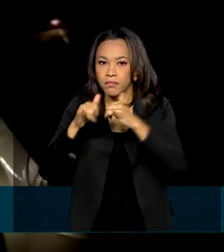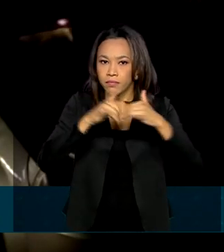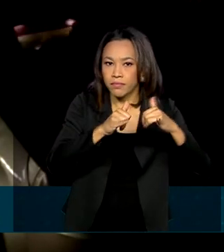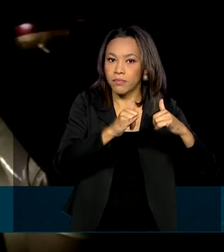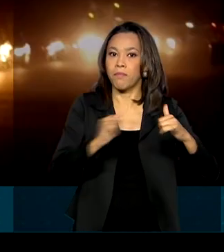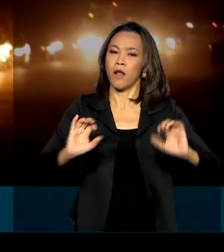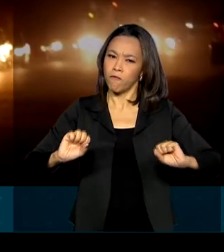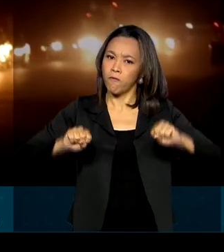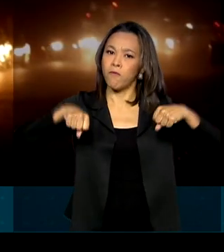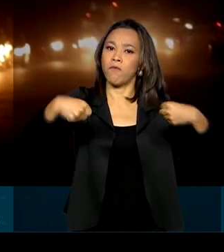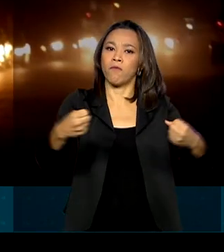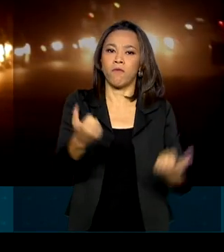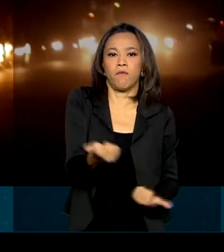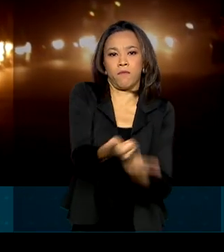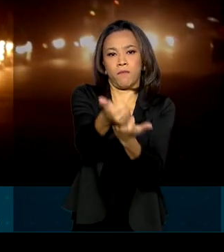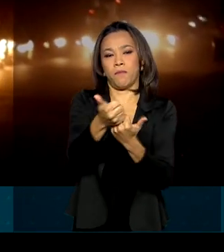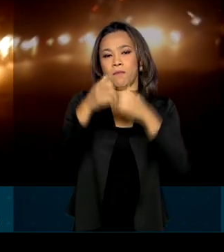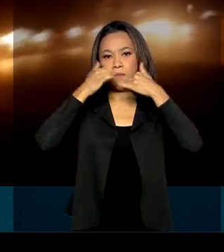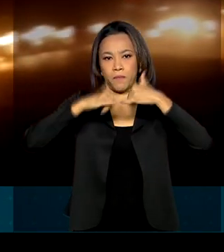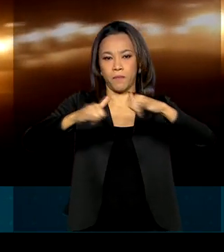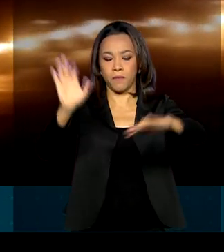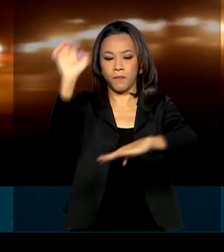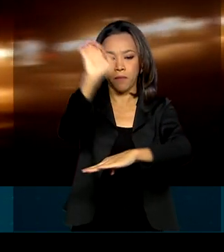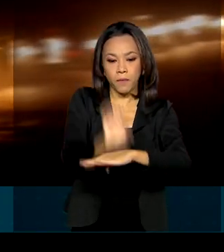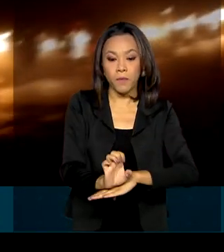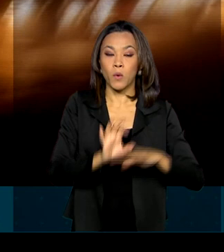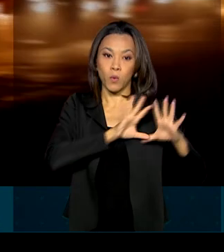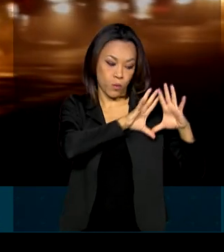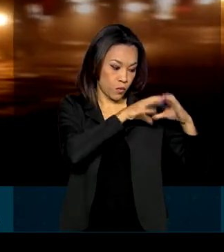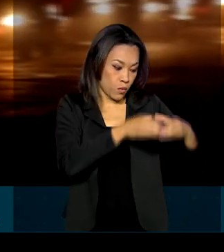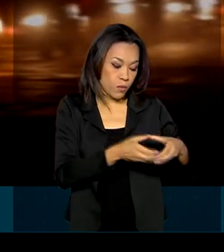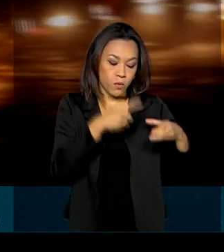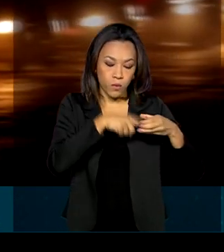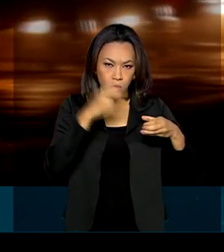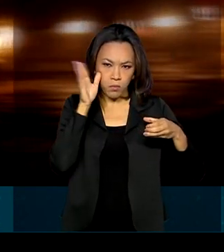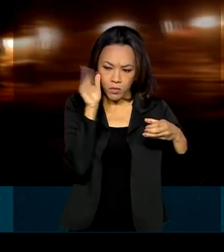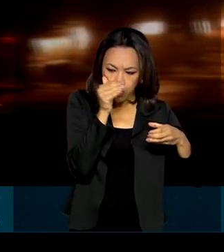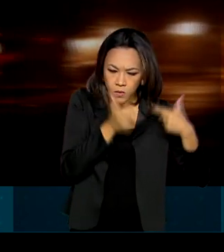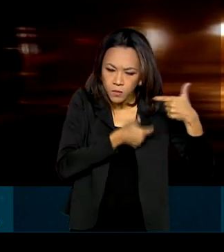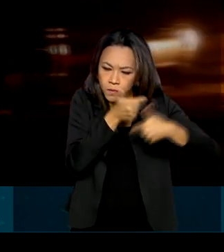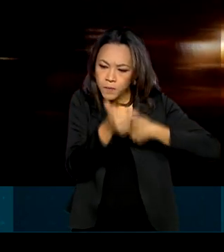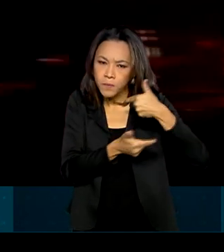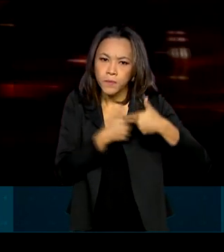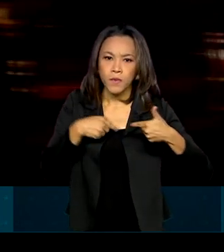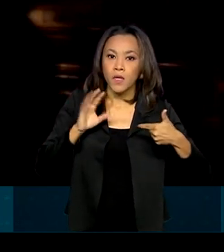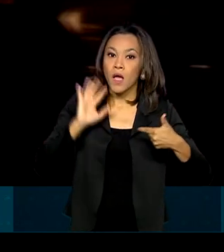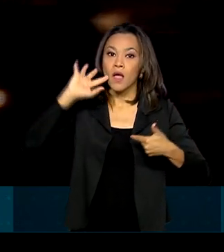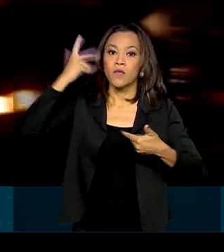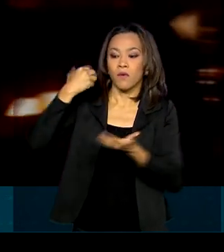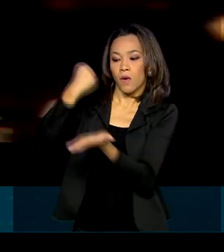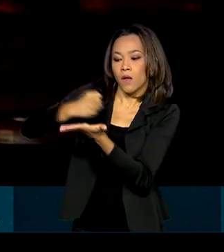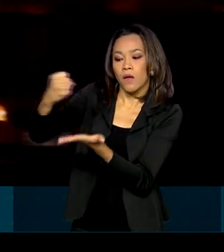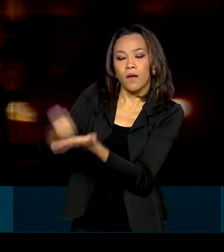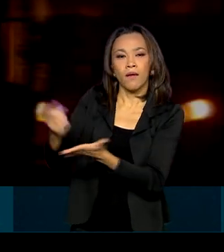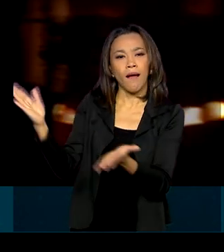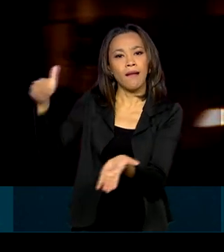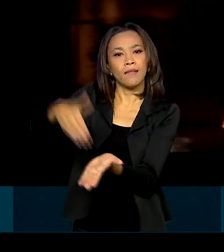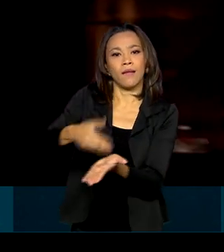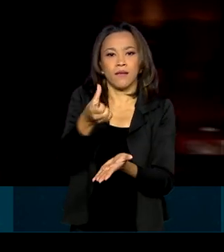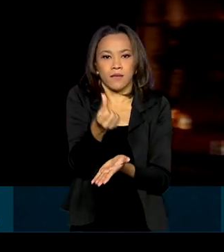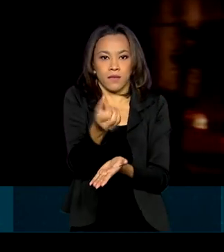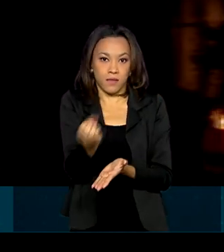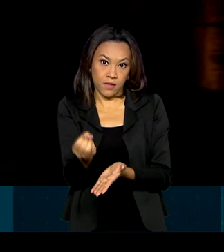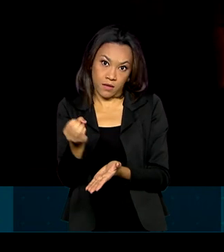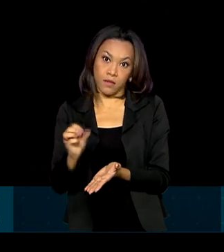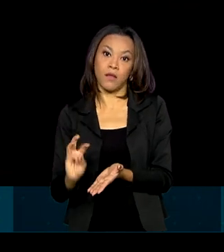Além disso, nesta semana, o Comitê de Monitoramento do Setor Elétrico decidiu contratar até 60 megawatts